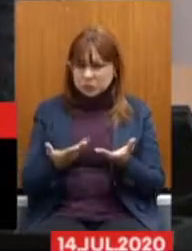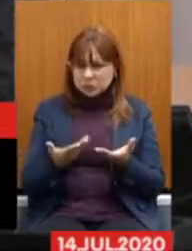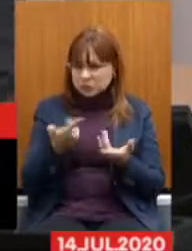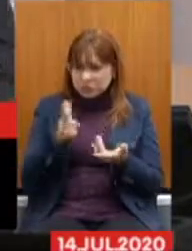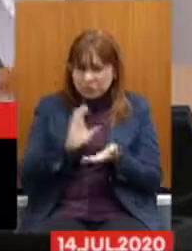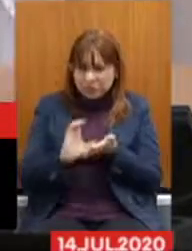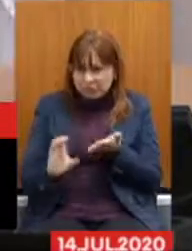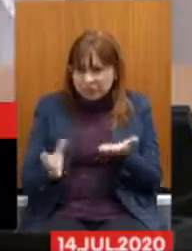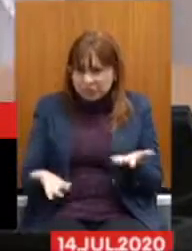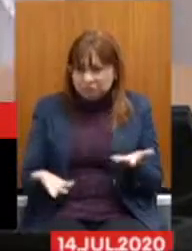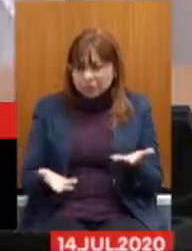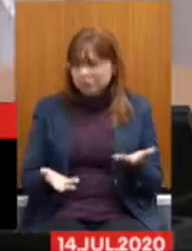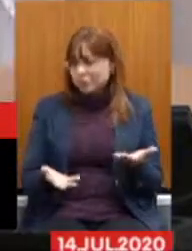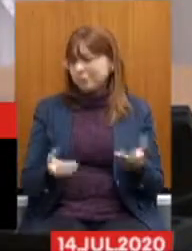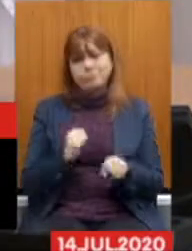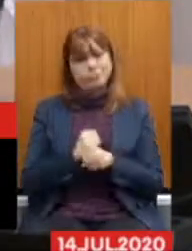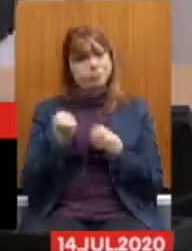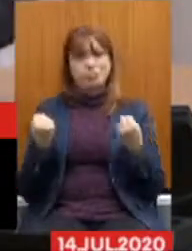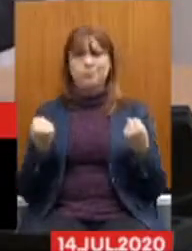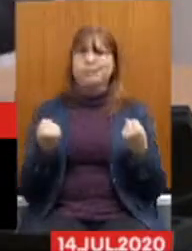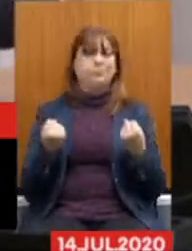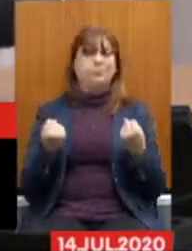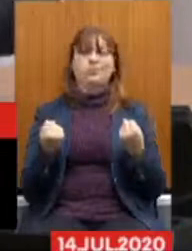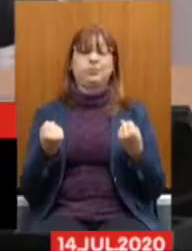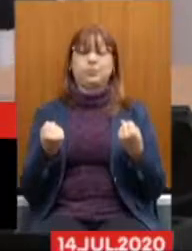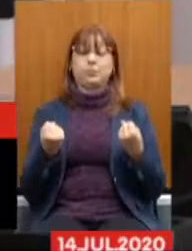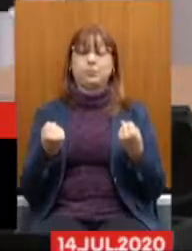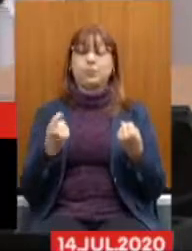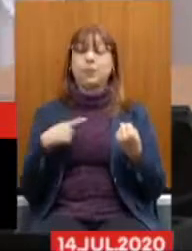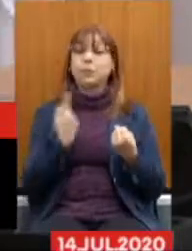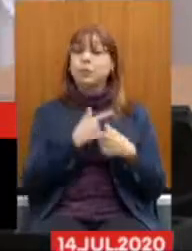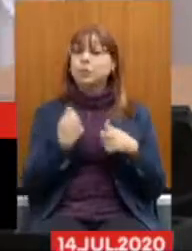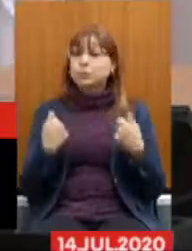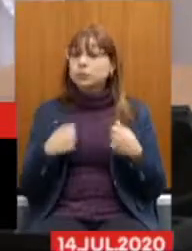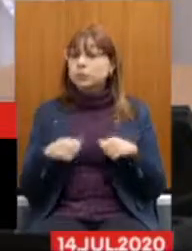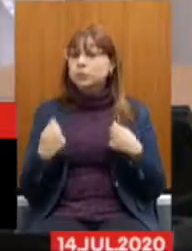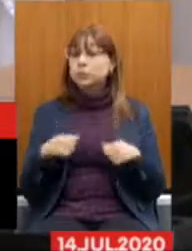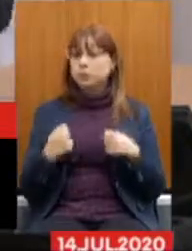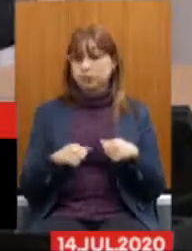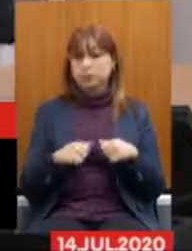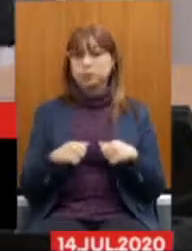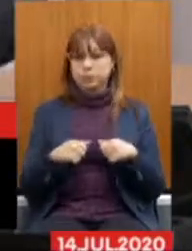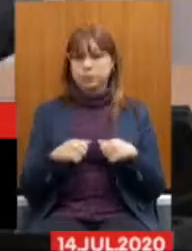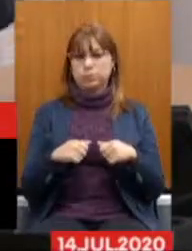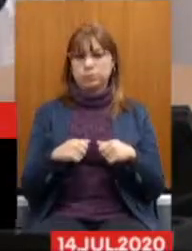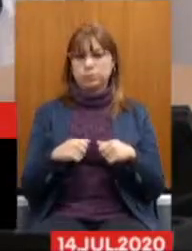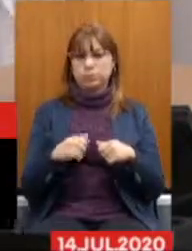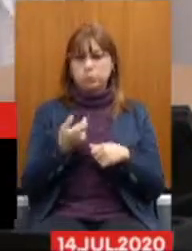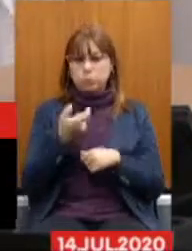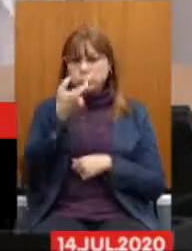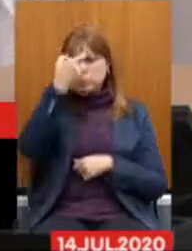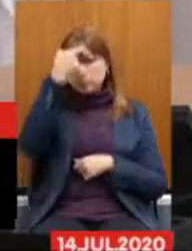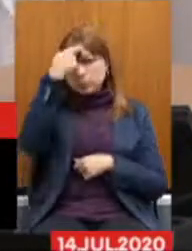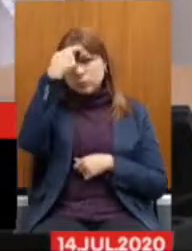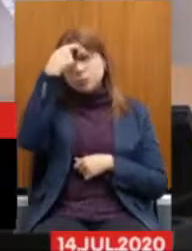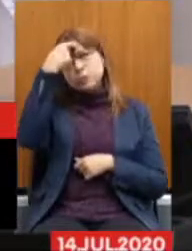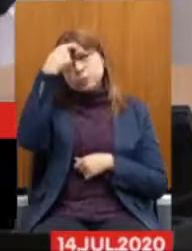Não tem condições disso não, gente. O que nós precisamos é conscientizar de que